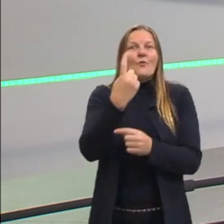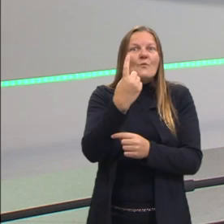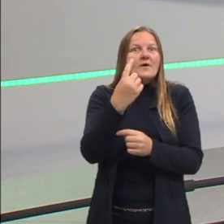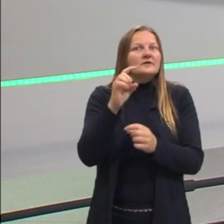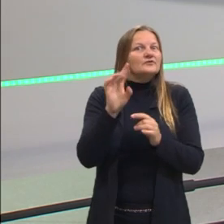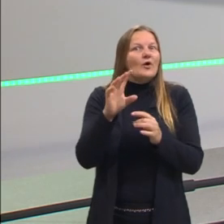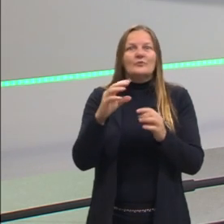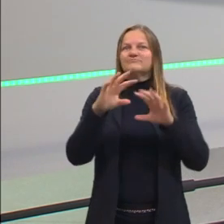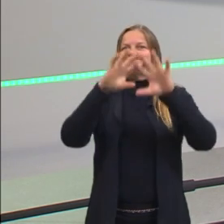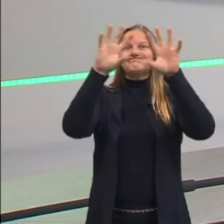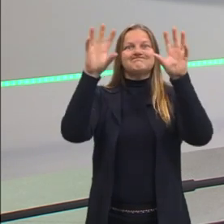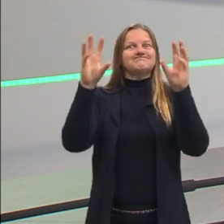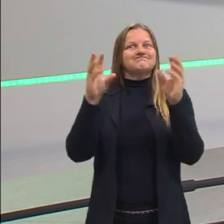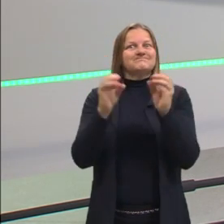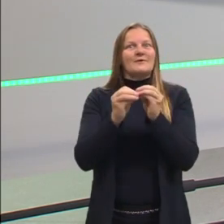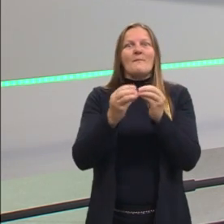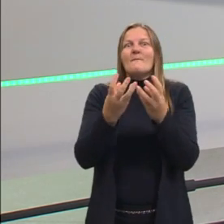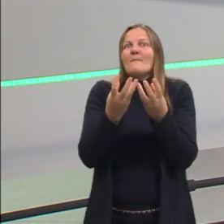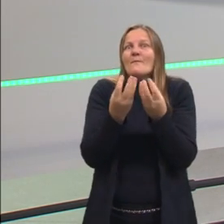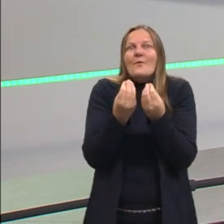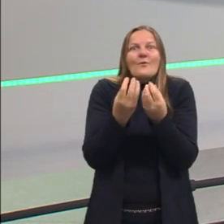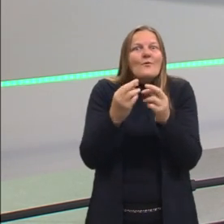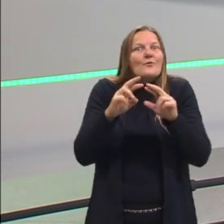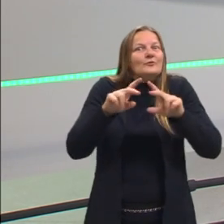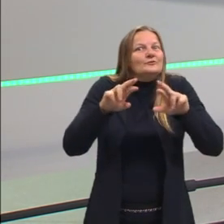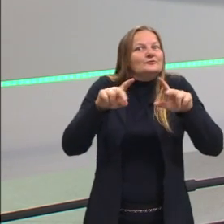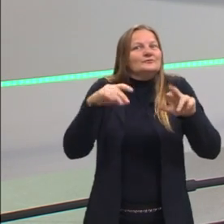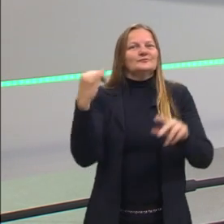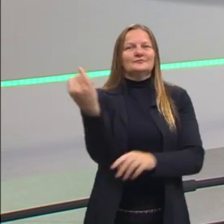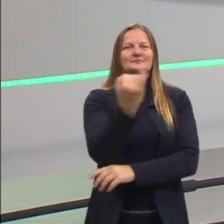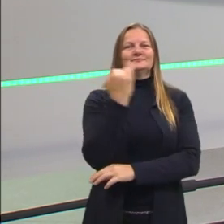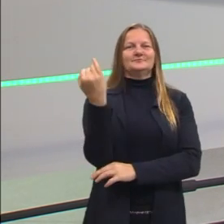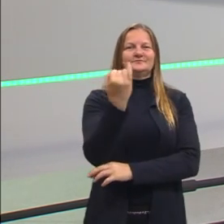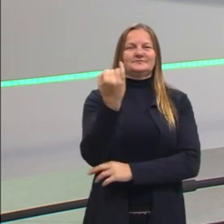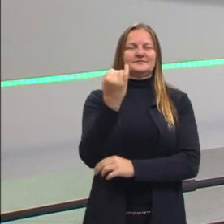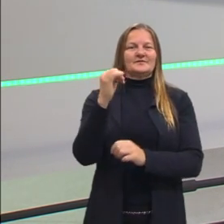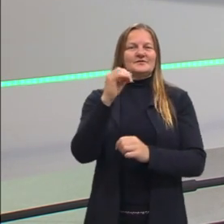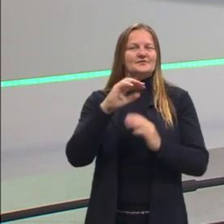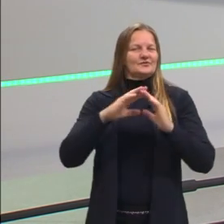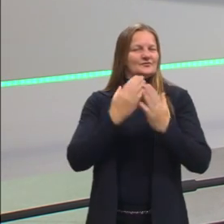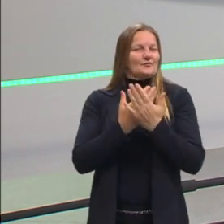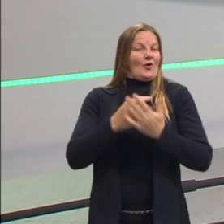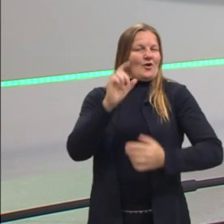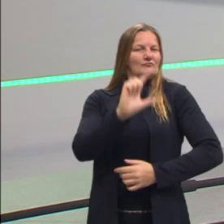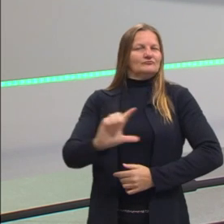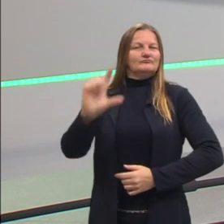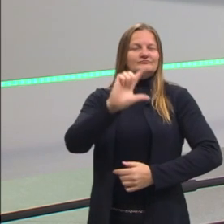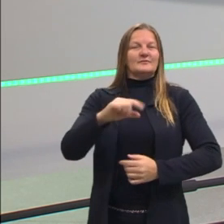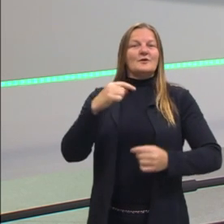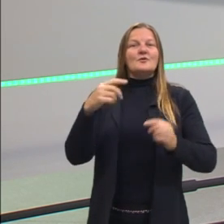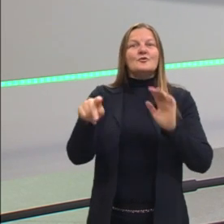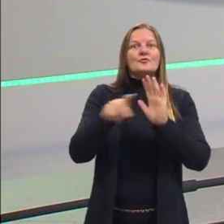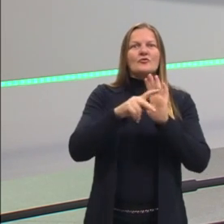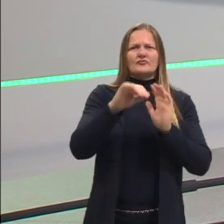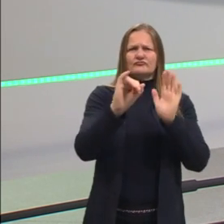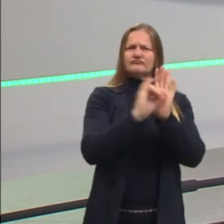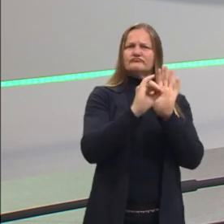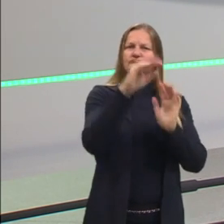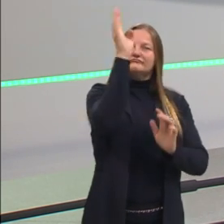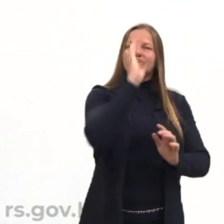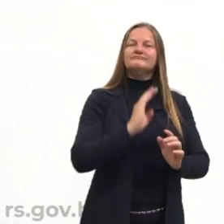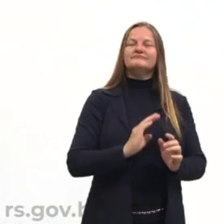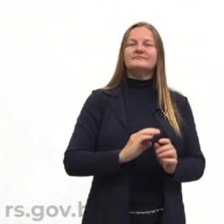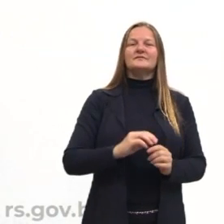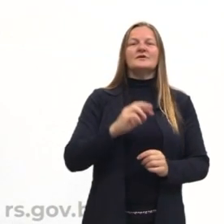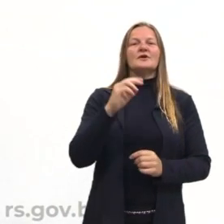porque é uma escola literária, um momento bastante importante para a nossa identificação como brasileiros. Por isso eu dividi romantismo